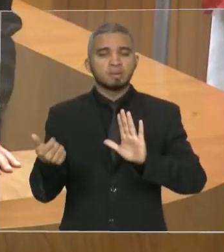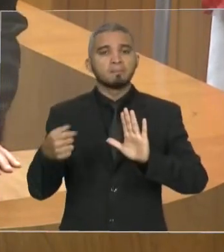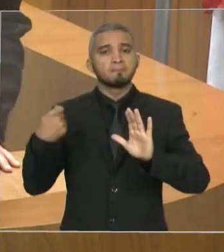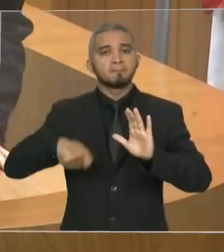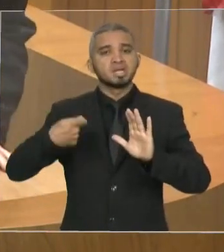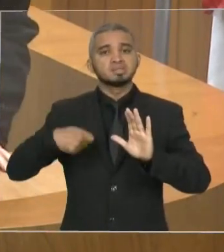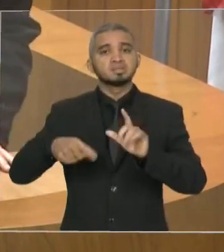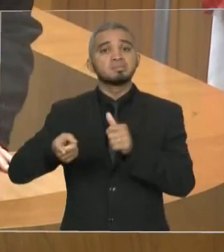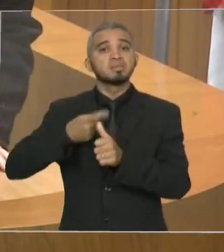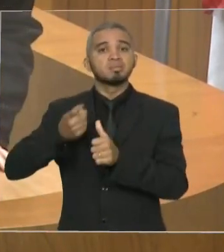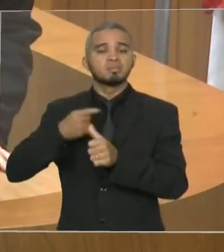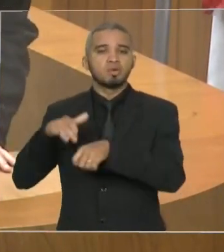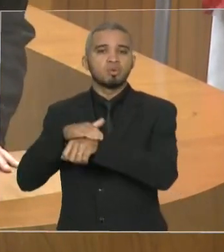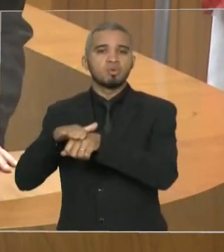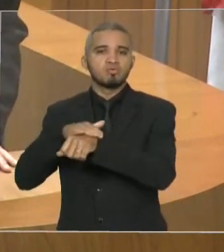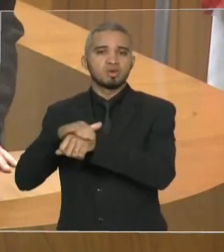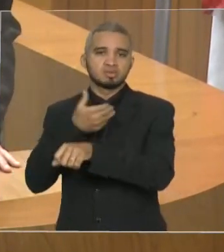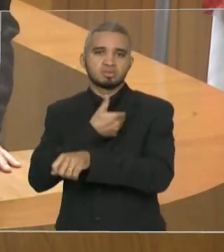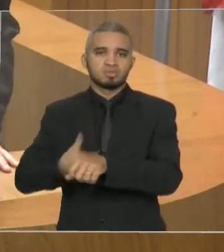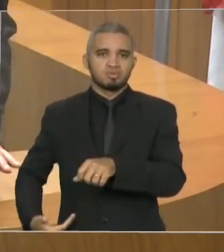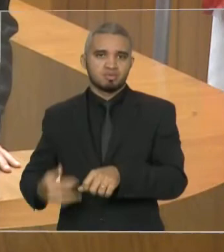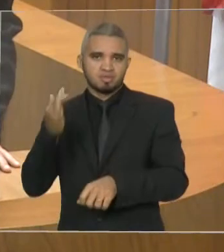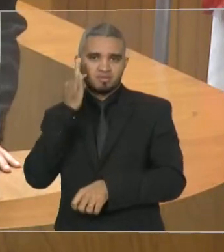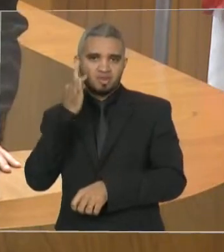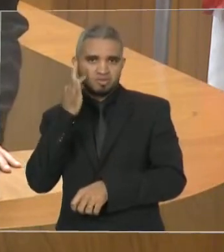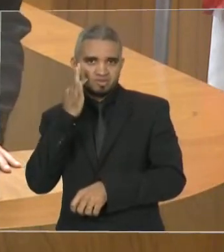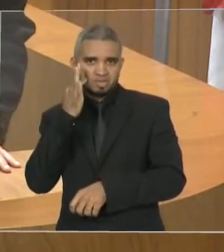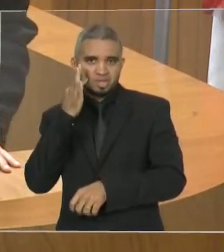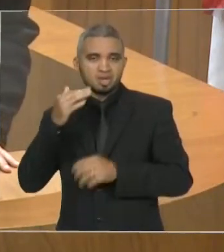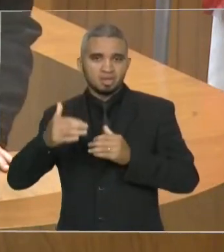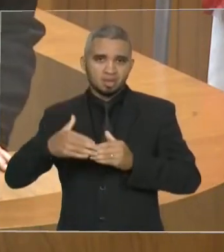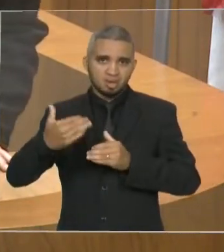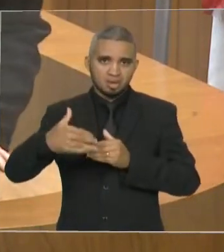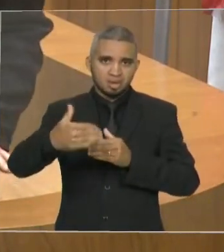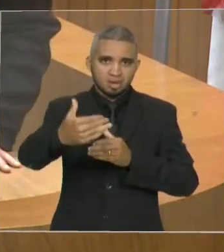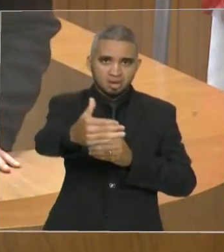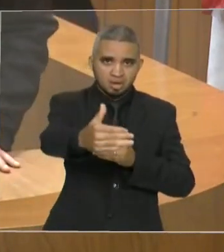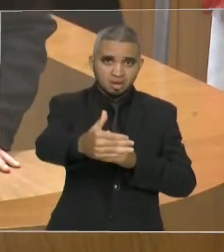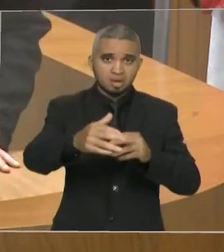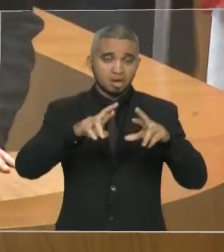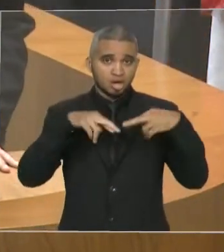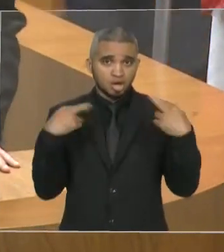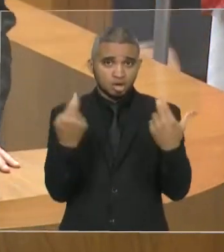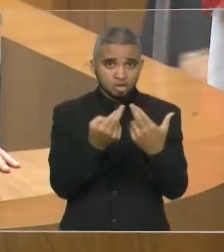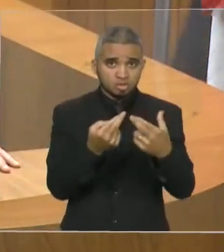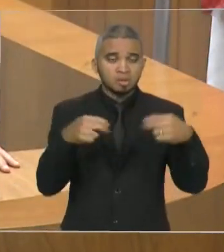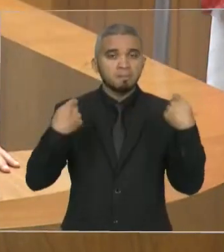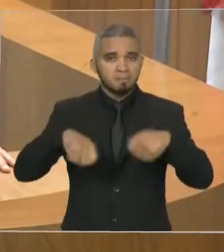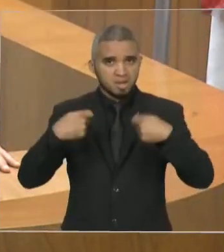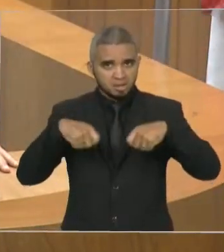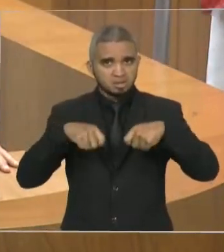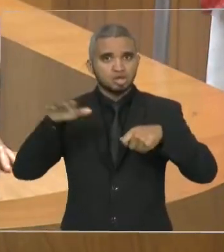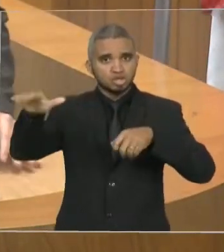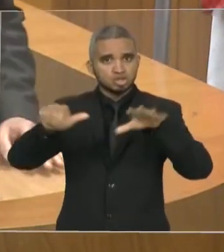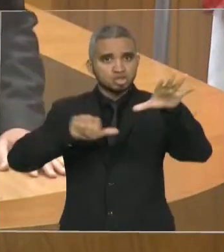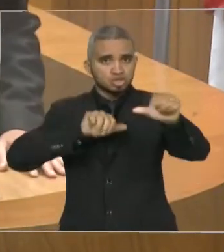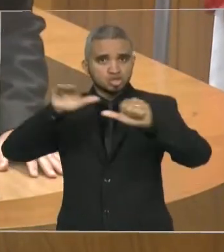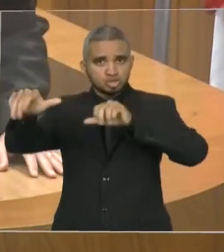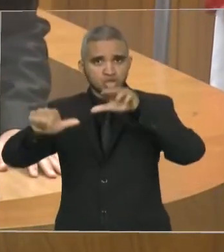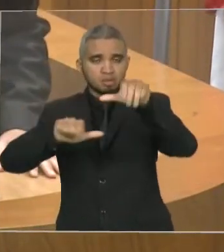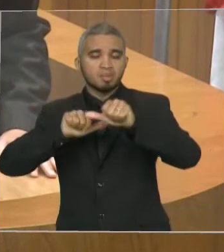diálogo com o governo do Estado e que nas próximas reuniões nenhuma aconteça sem a participação dos